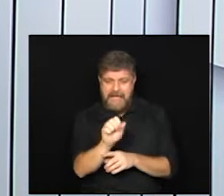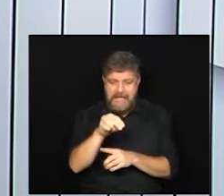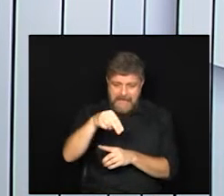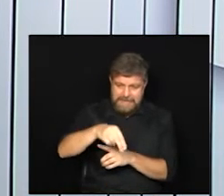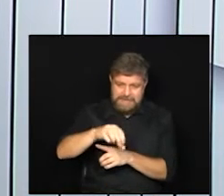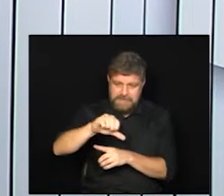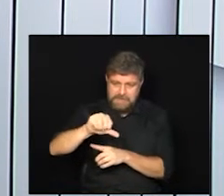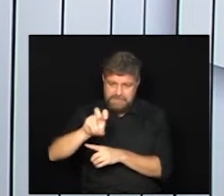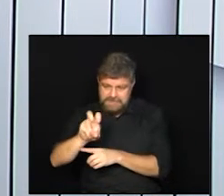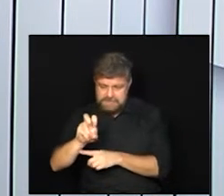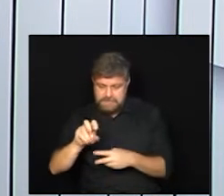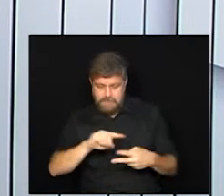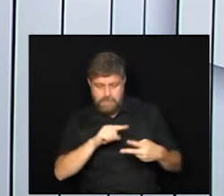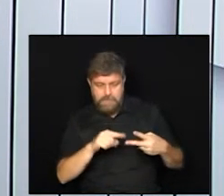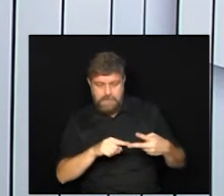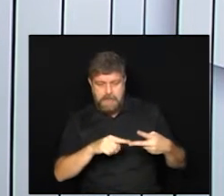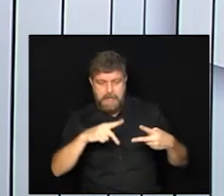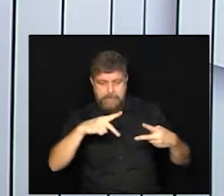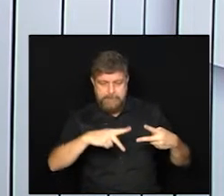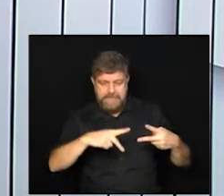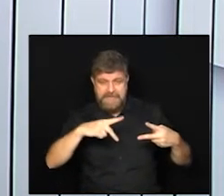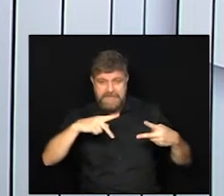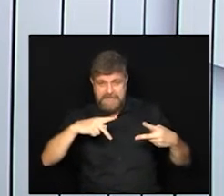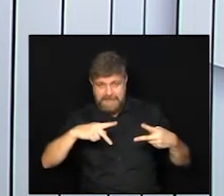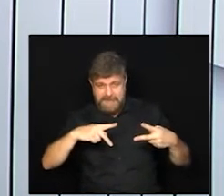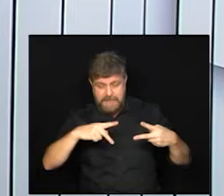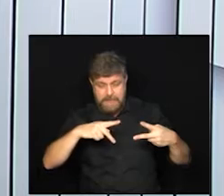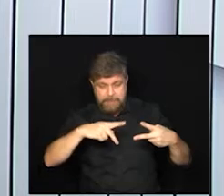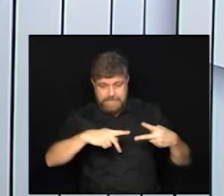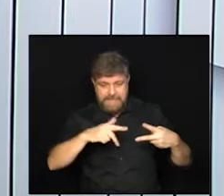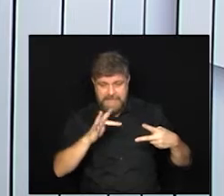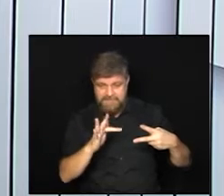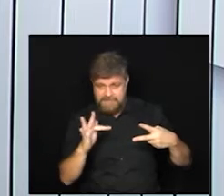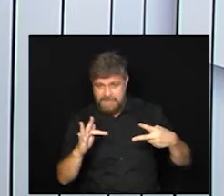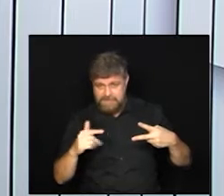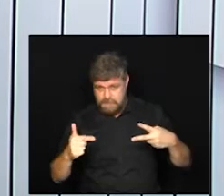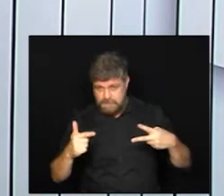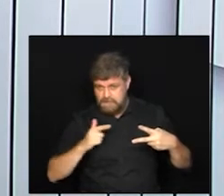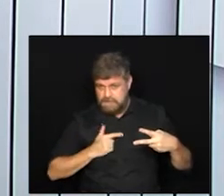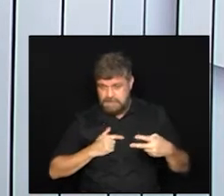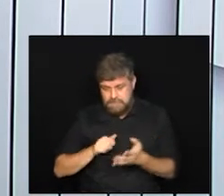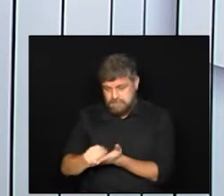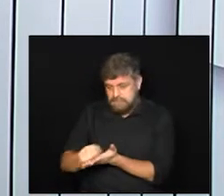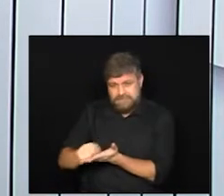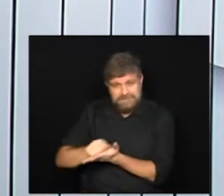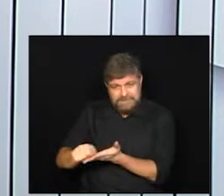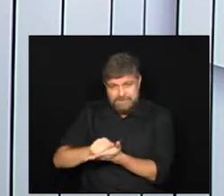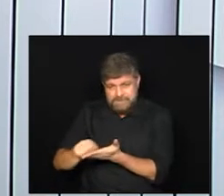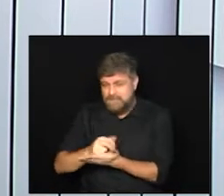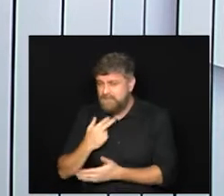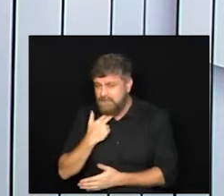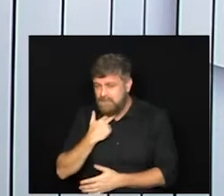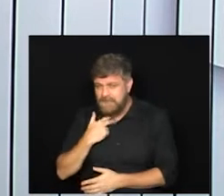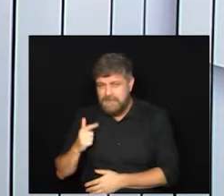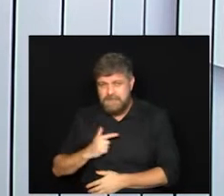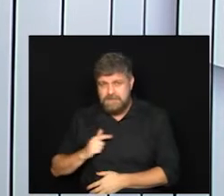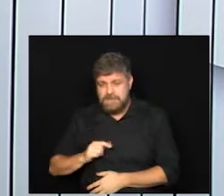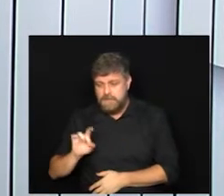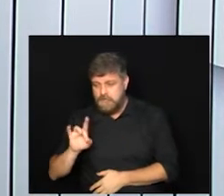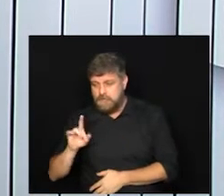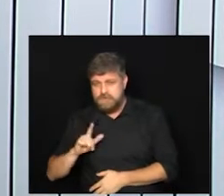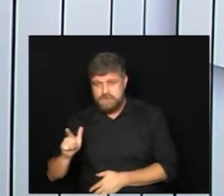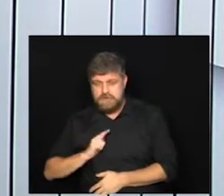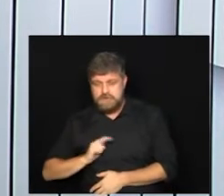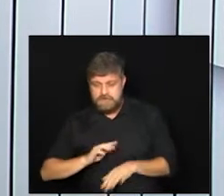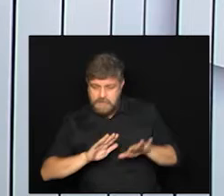ou a PFF2 essa máscara você não lava diferentemente da máscara de pano você deixa apenas ela